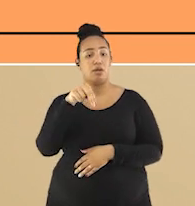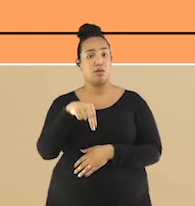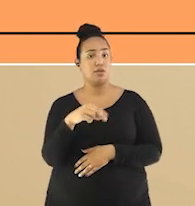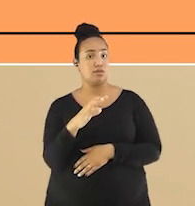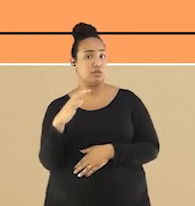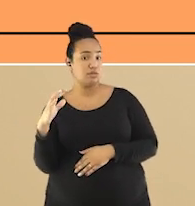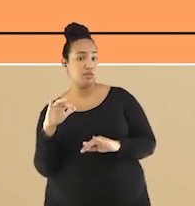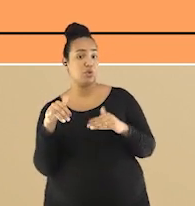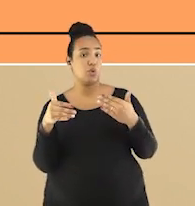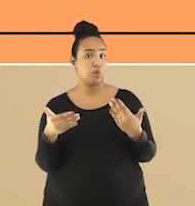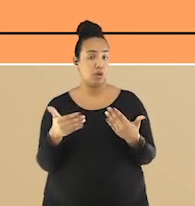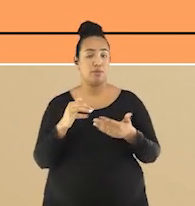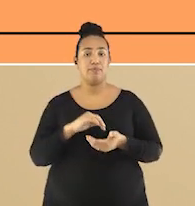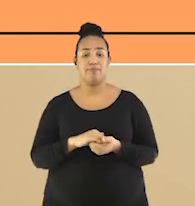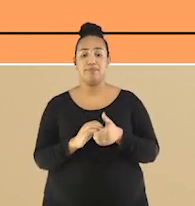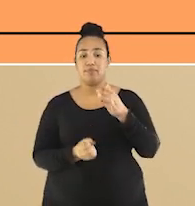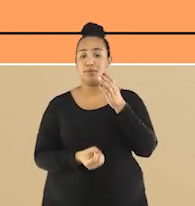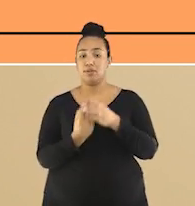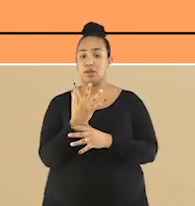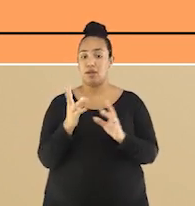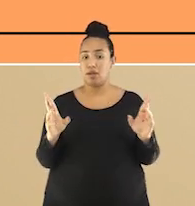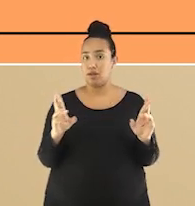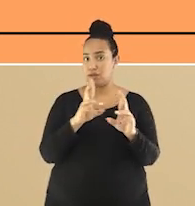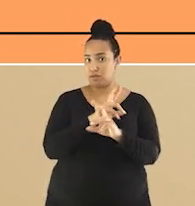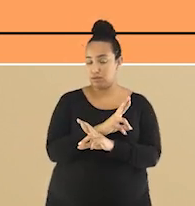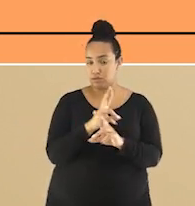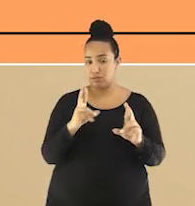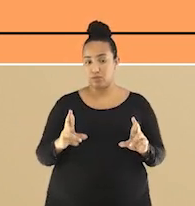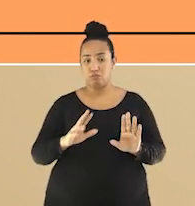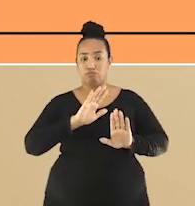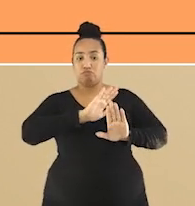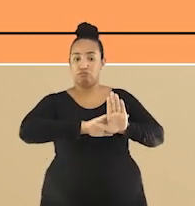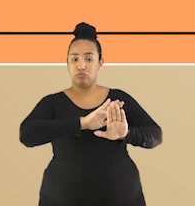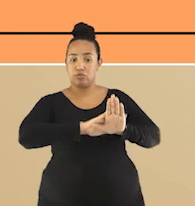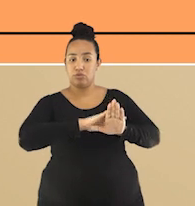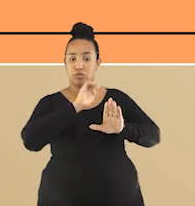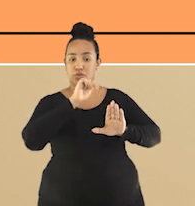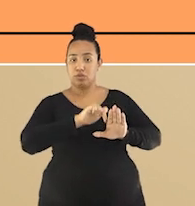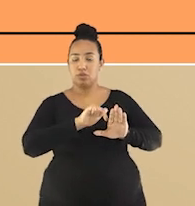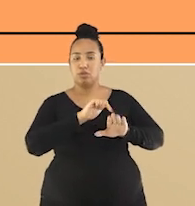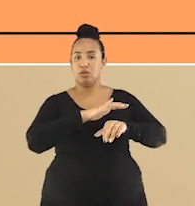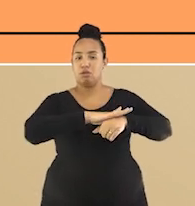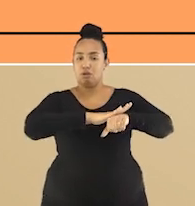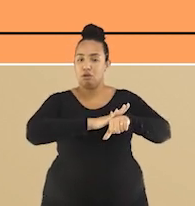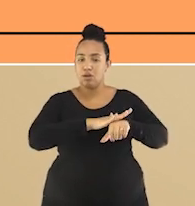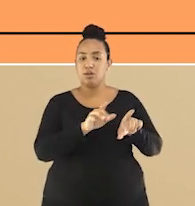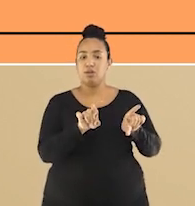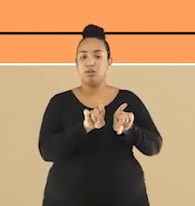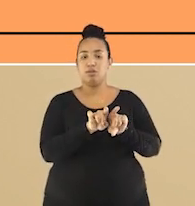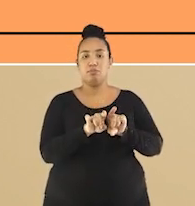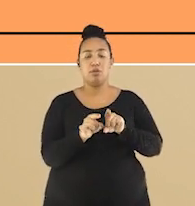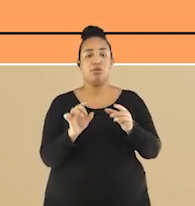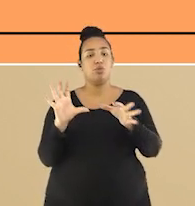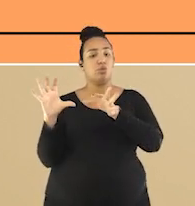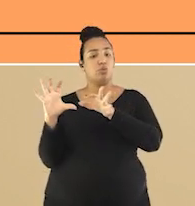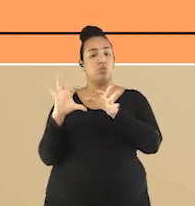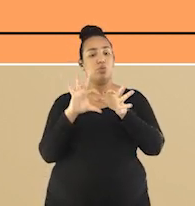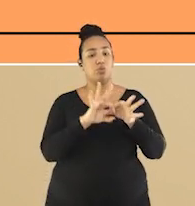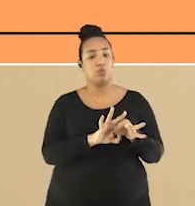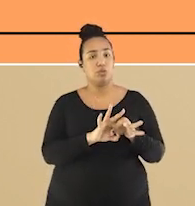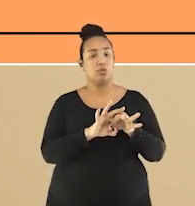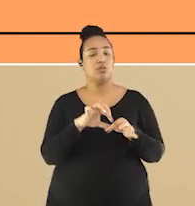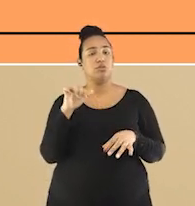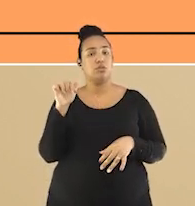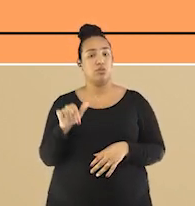Estabelecer relações casuais entre as ideologias raciais e o determinismo no contexto do imperialismo